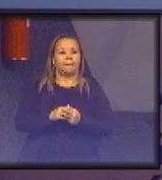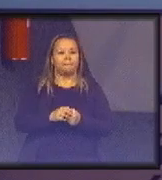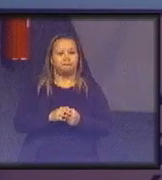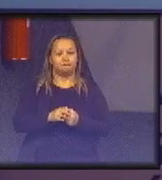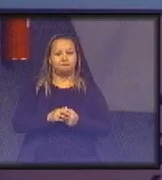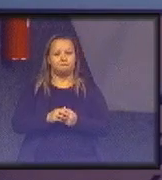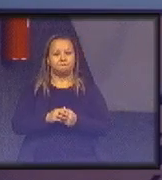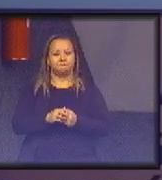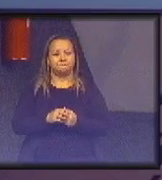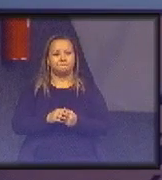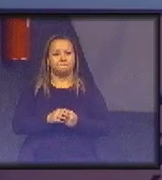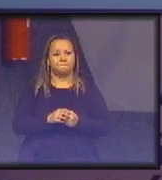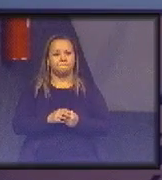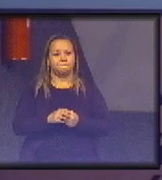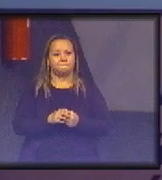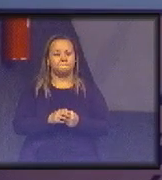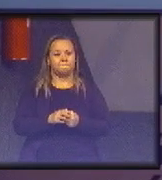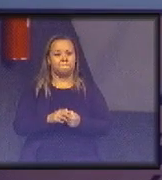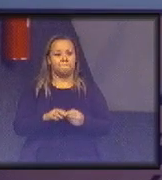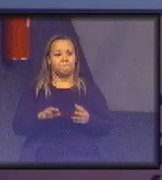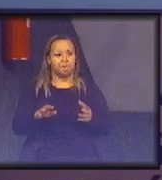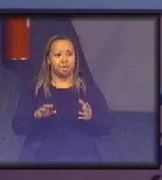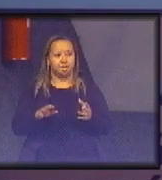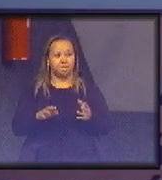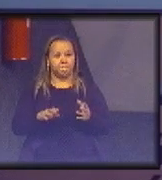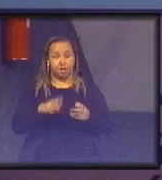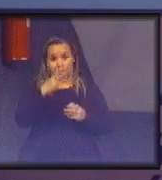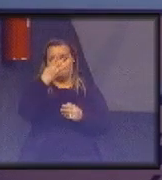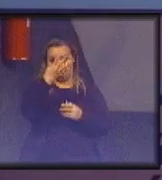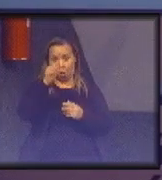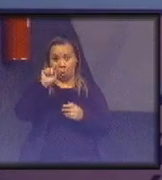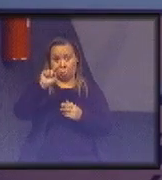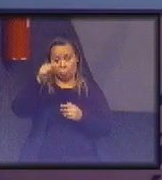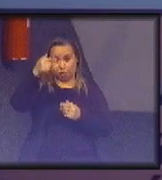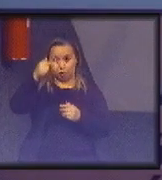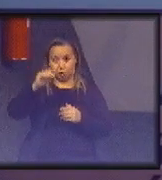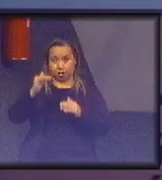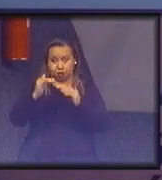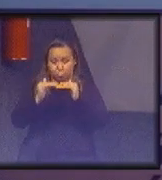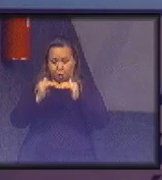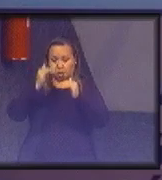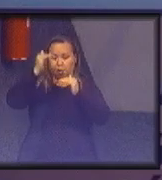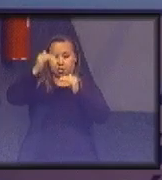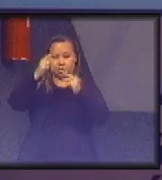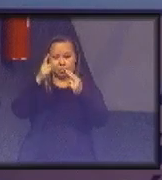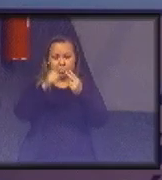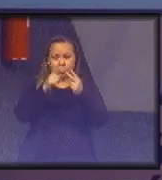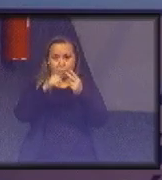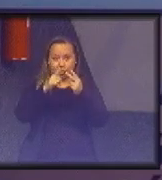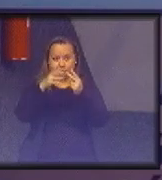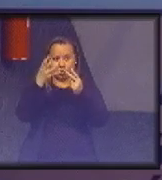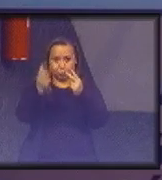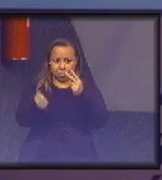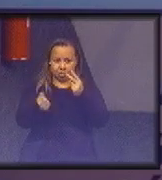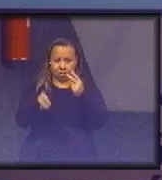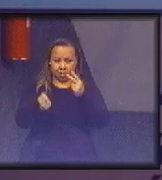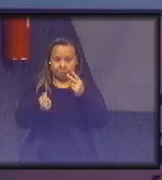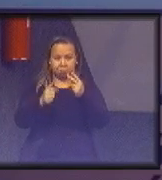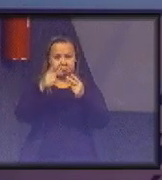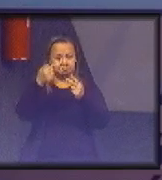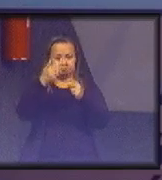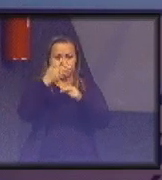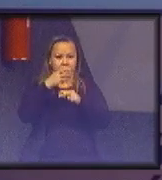Então, ele está entre o primeiro e o segundo, recebe 7 pontos. 4,7, está acima do segundo, recebe 0 pontos. Então, assim vai. Então,